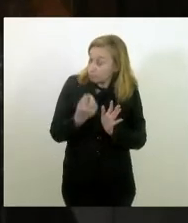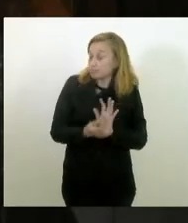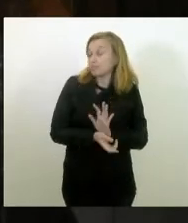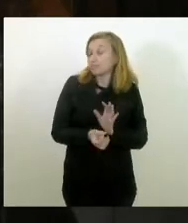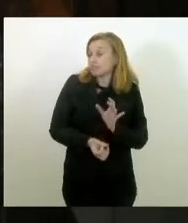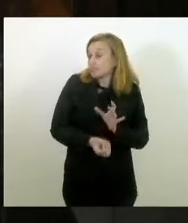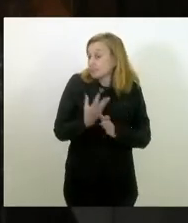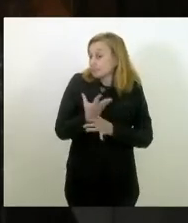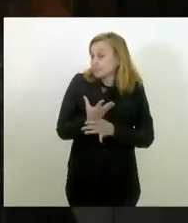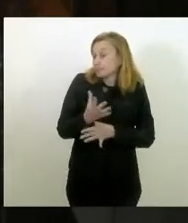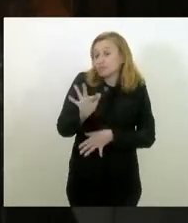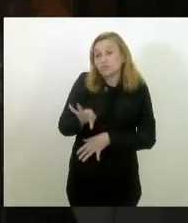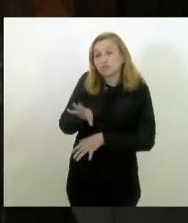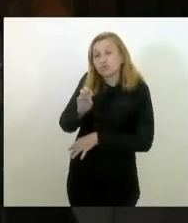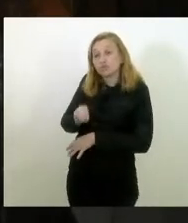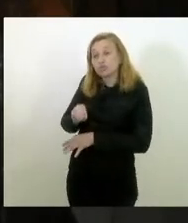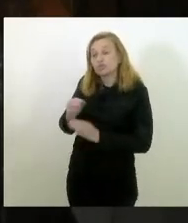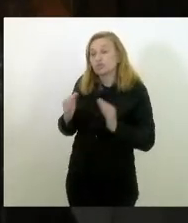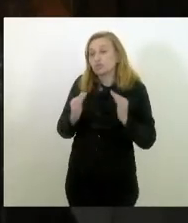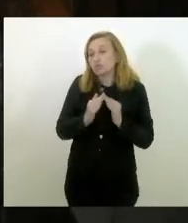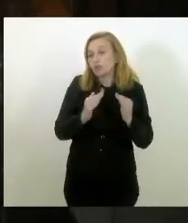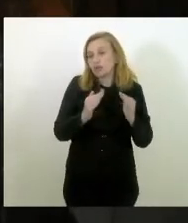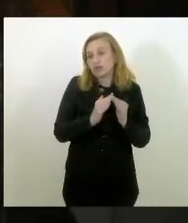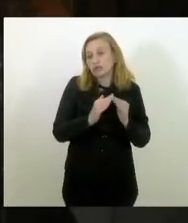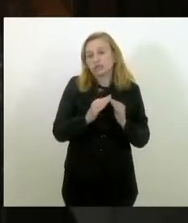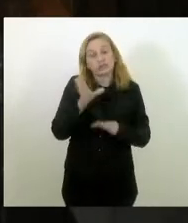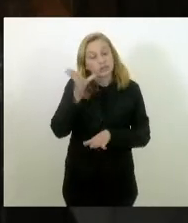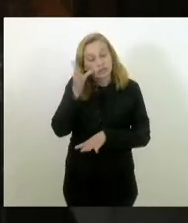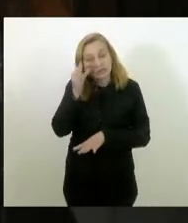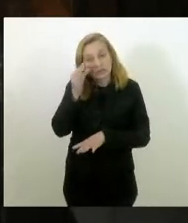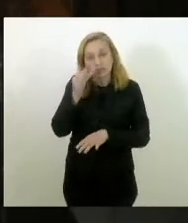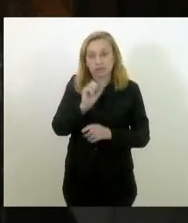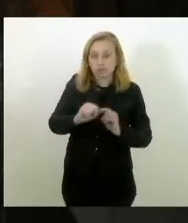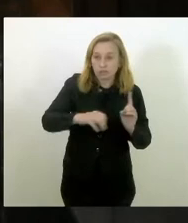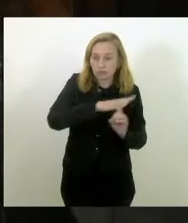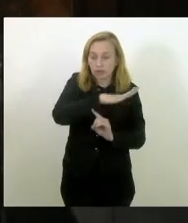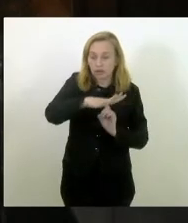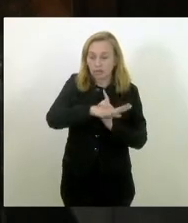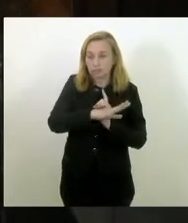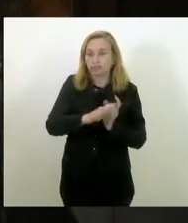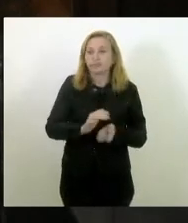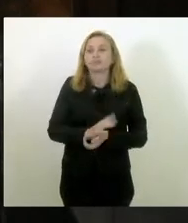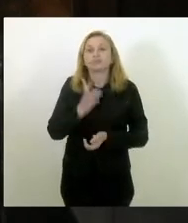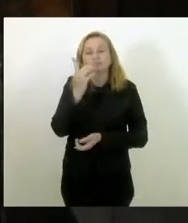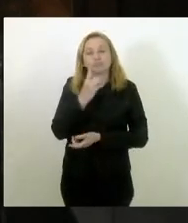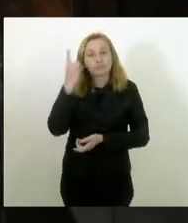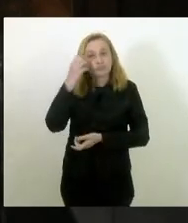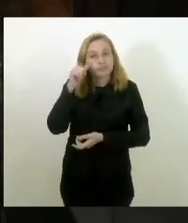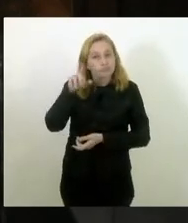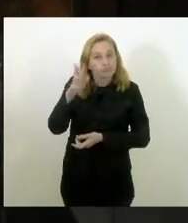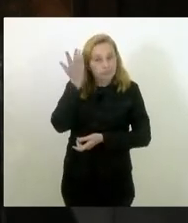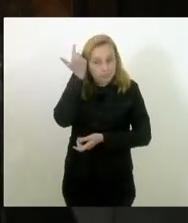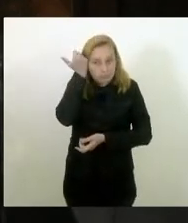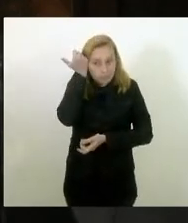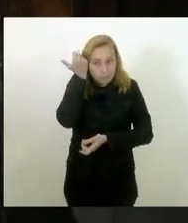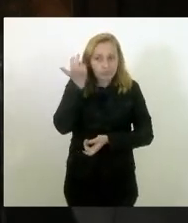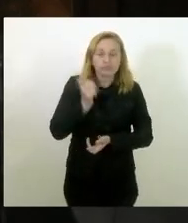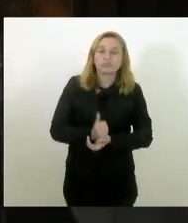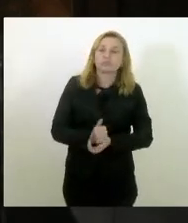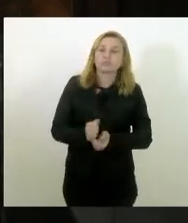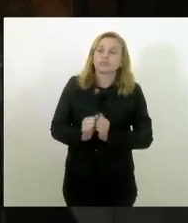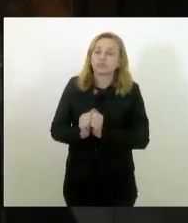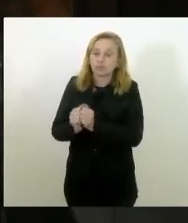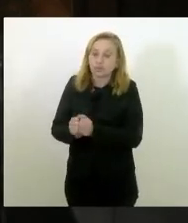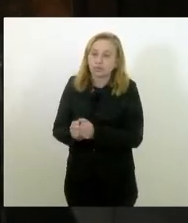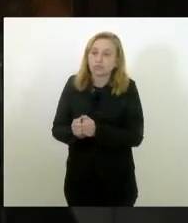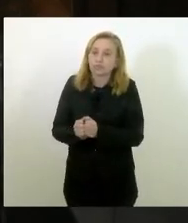o Fundo de Habitação de Interesse Social. O deputado Elomar Coelho participou